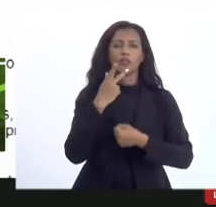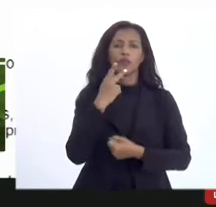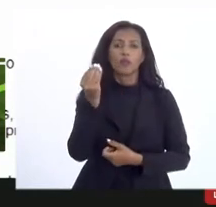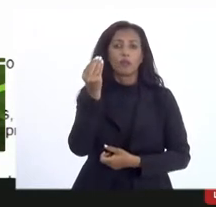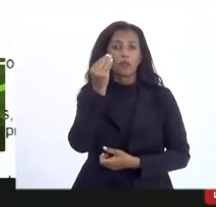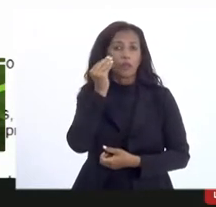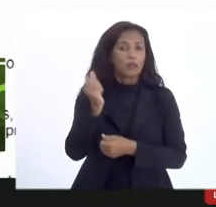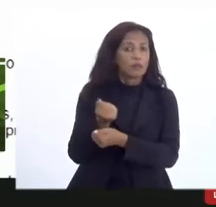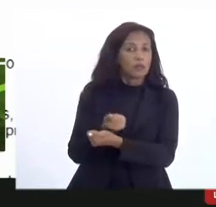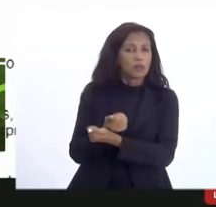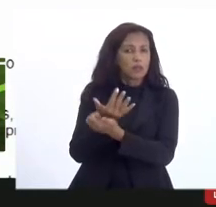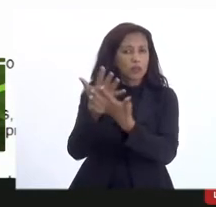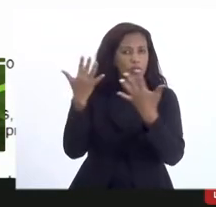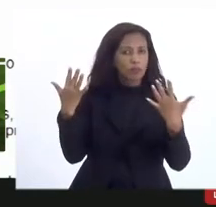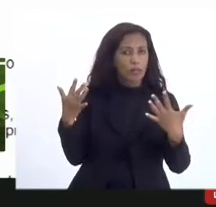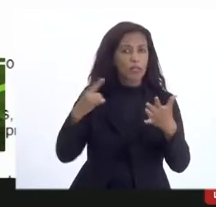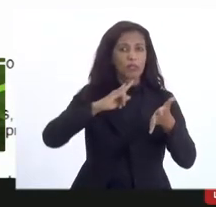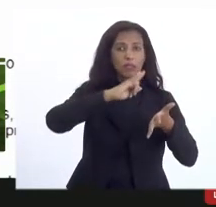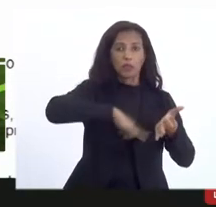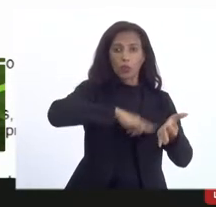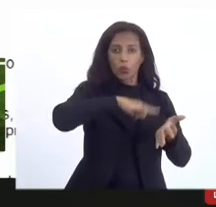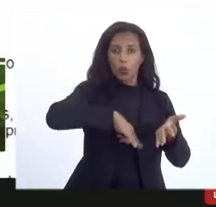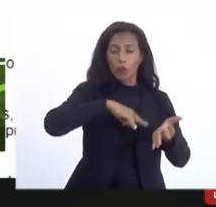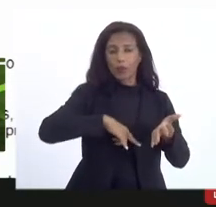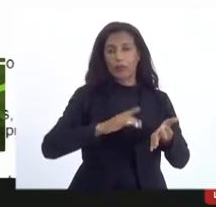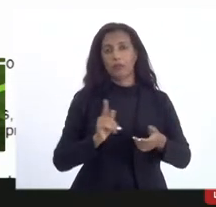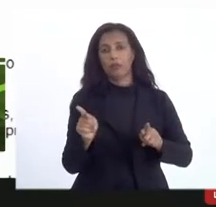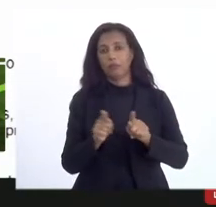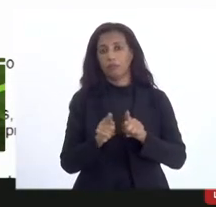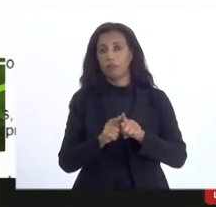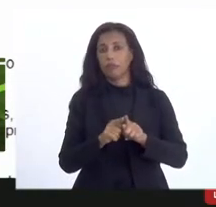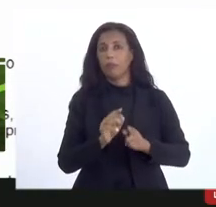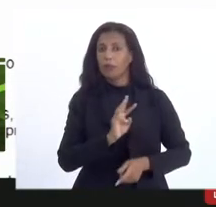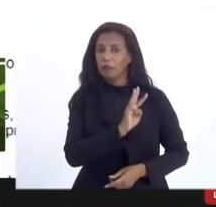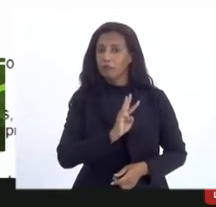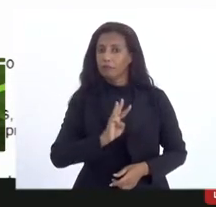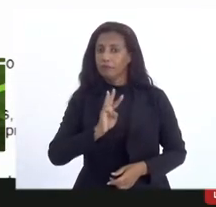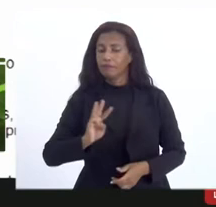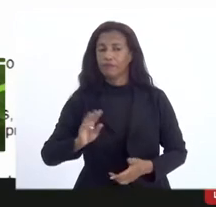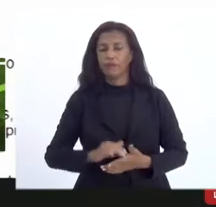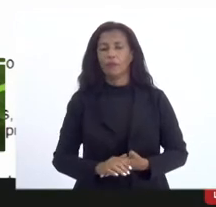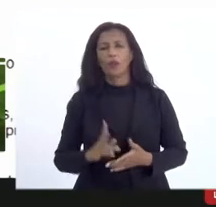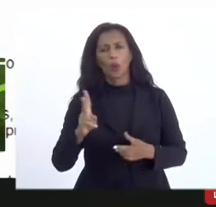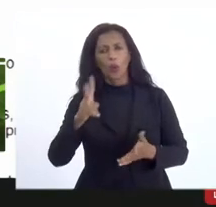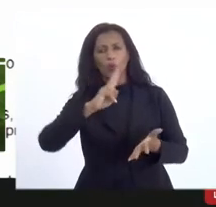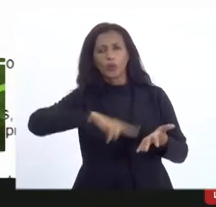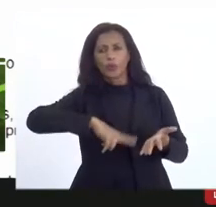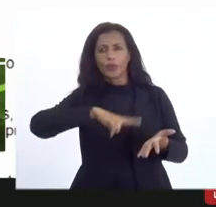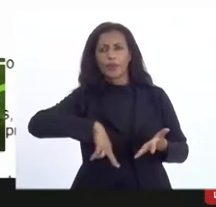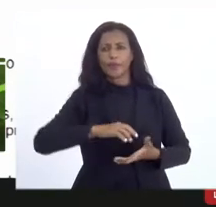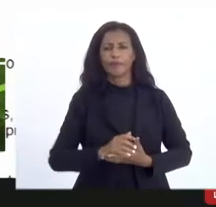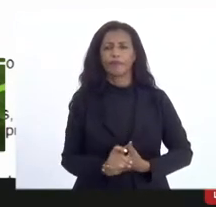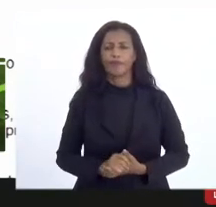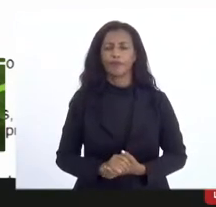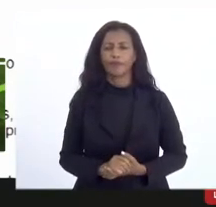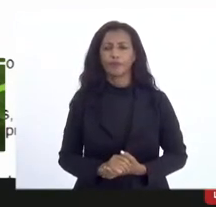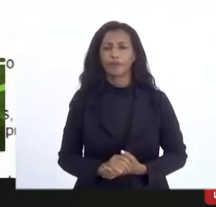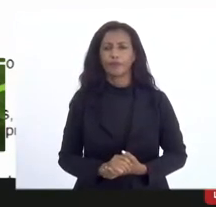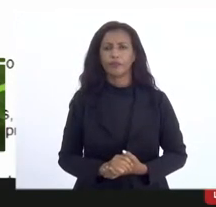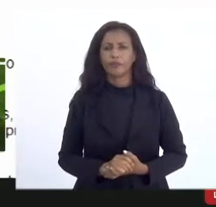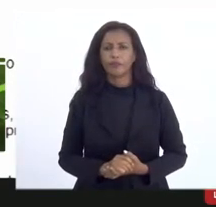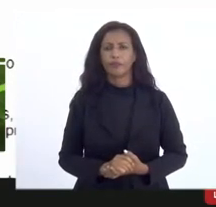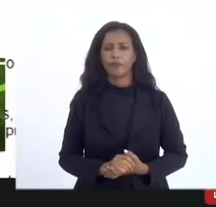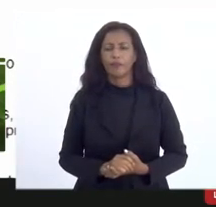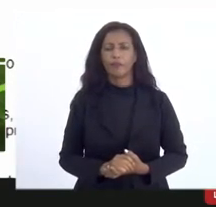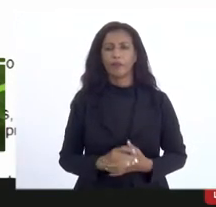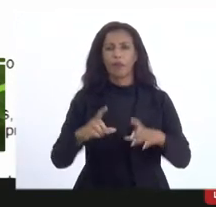transparência e da documentação eletrônica mas continua lendo continua lendo e aí parágrafo foi o